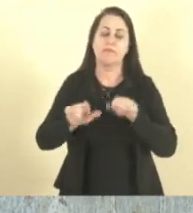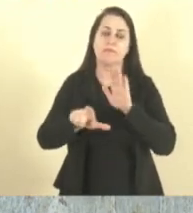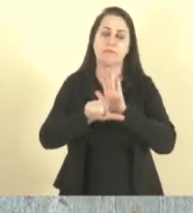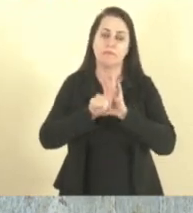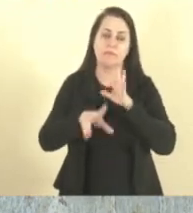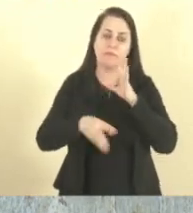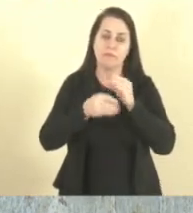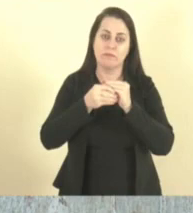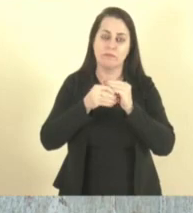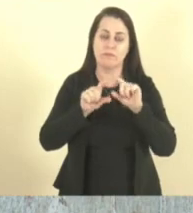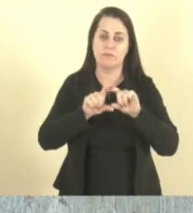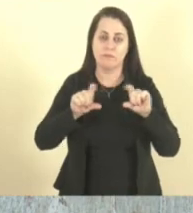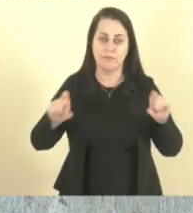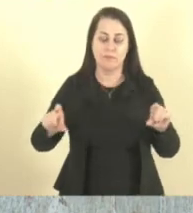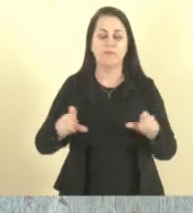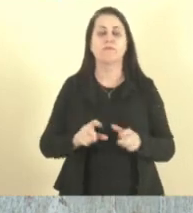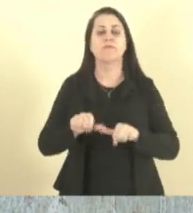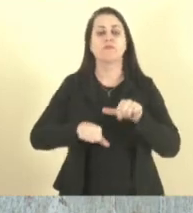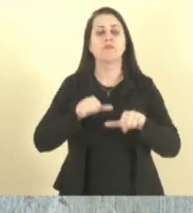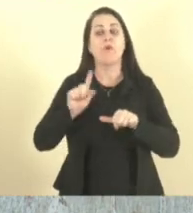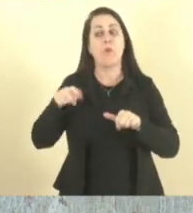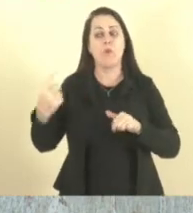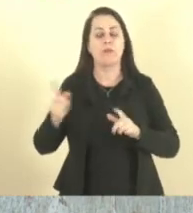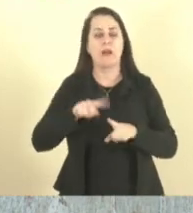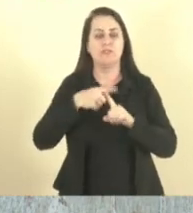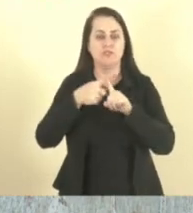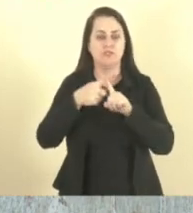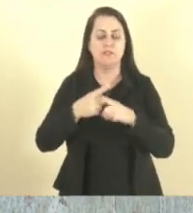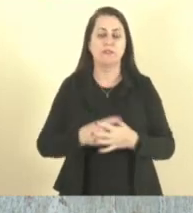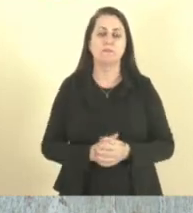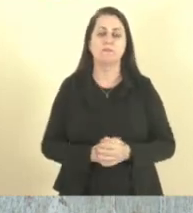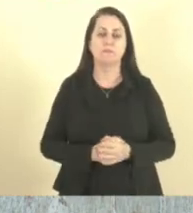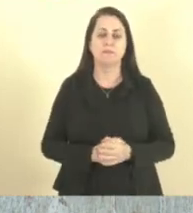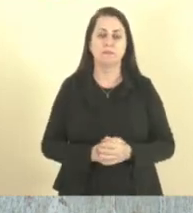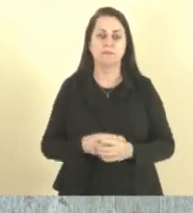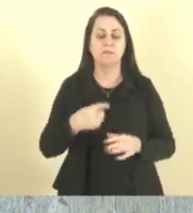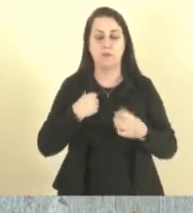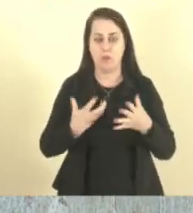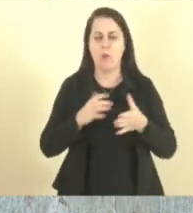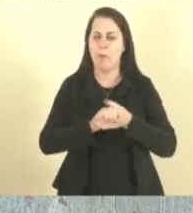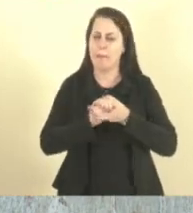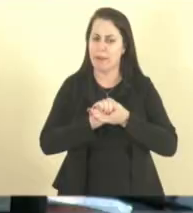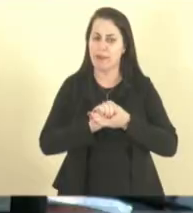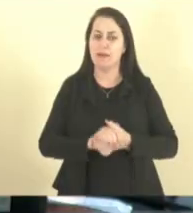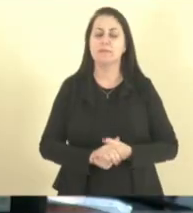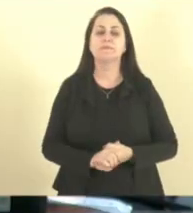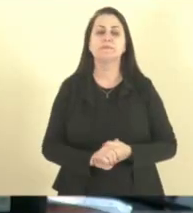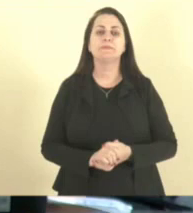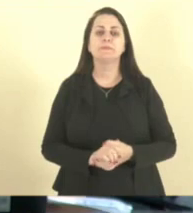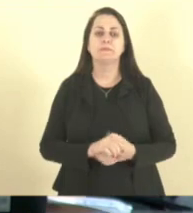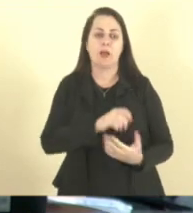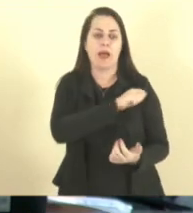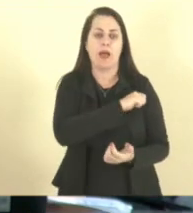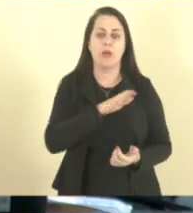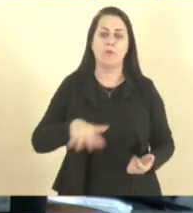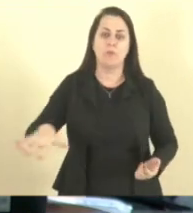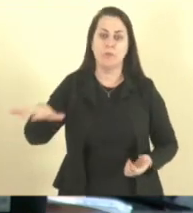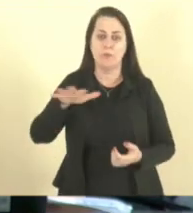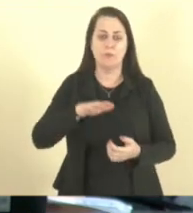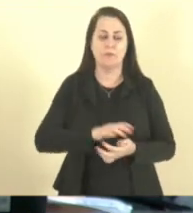emendas. Uma modificativa e outra aditiva. Queria cumprimentar aqui os estudantes do